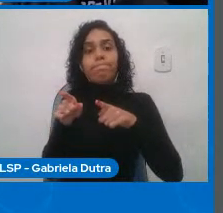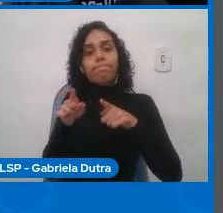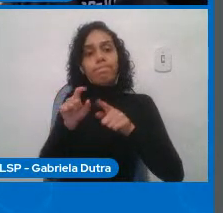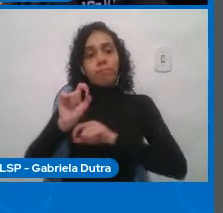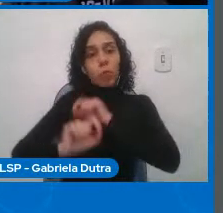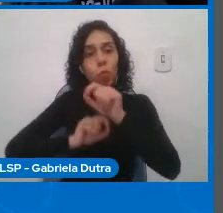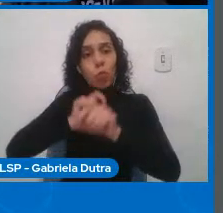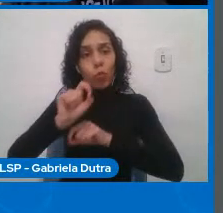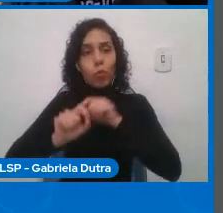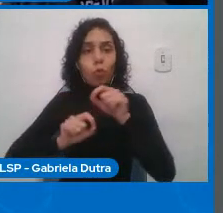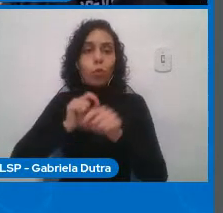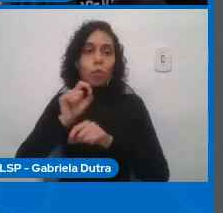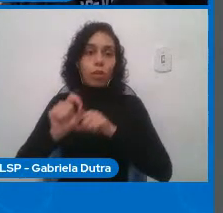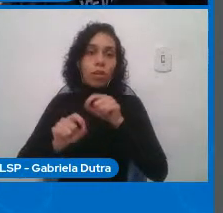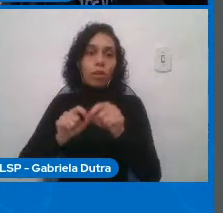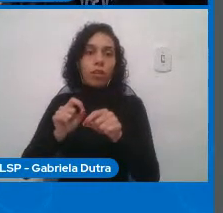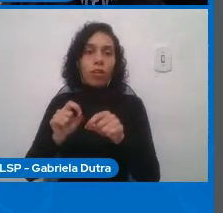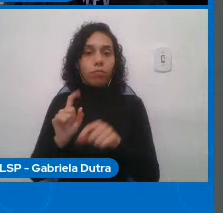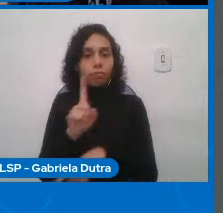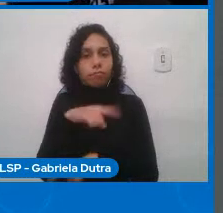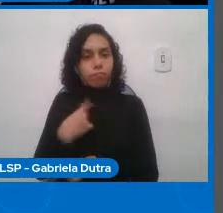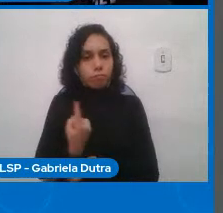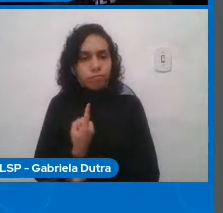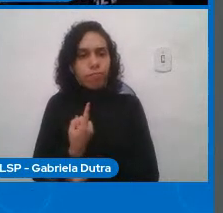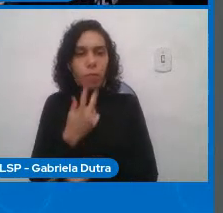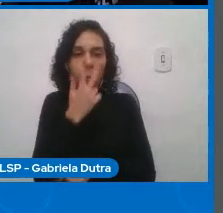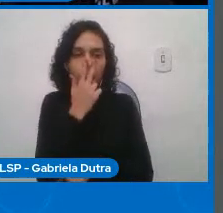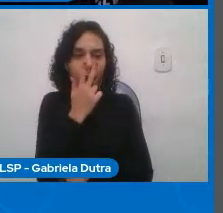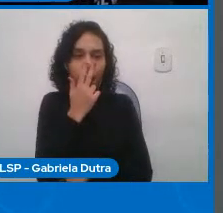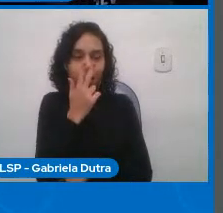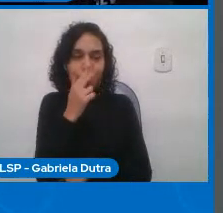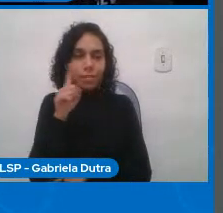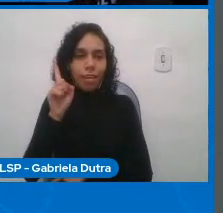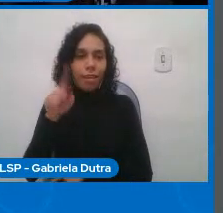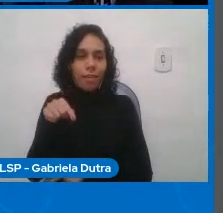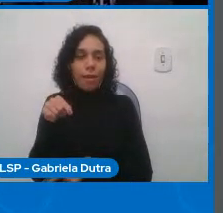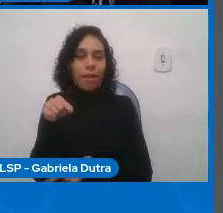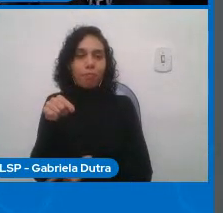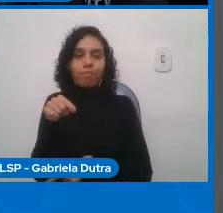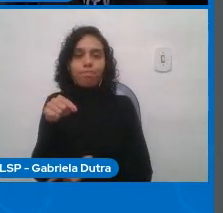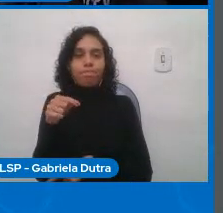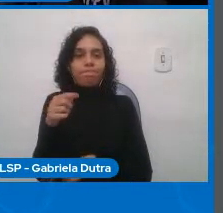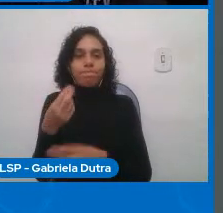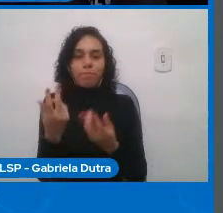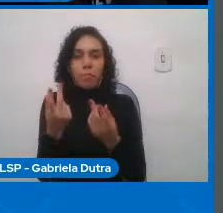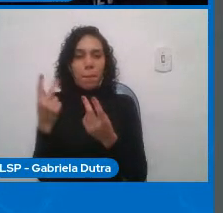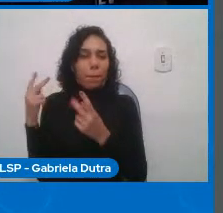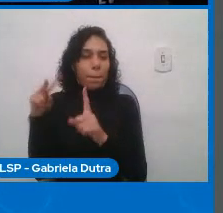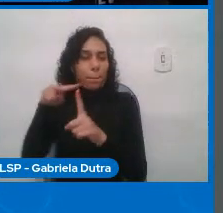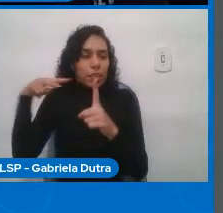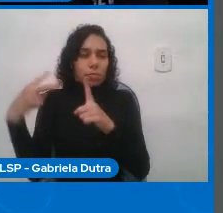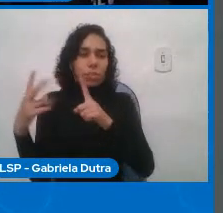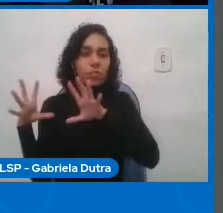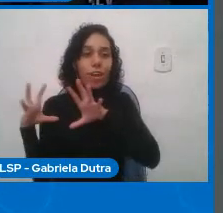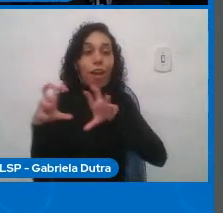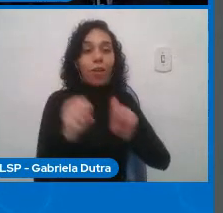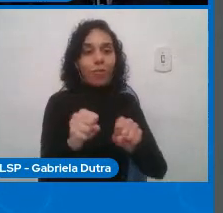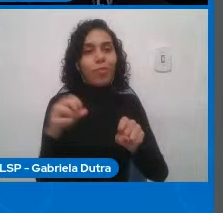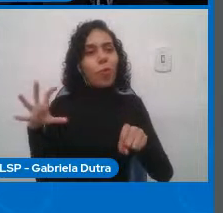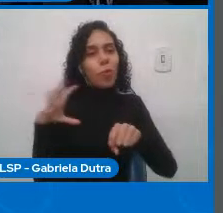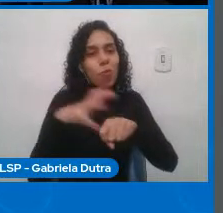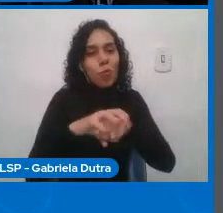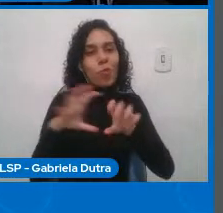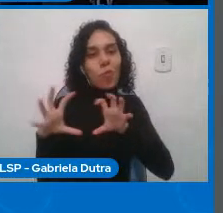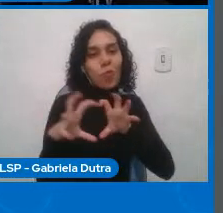perspectiva colonizadora que a nossa área está indo para todas as áreas que nós estamos impondo